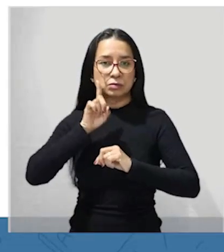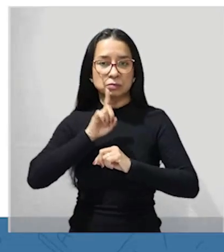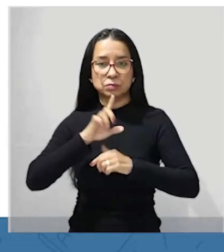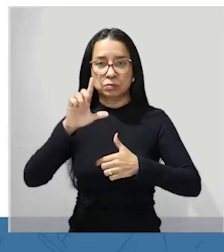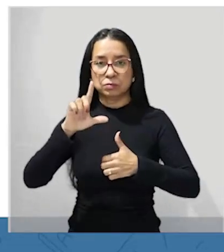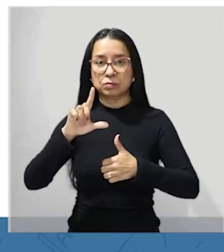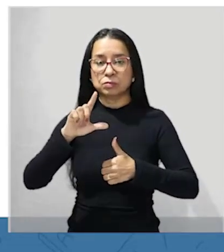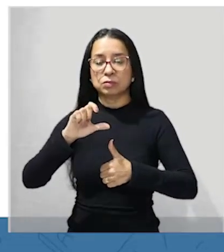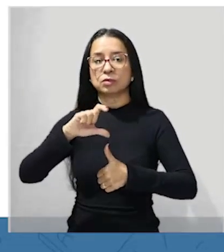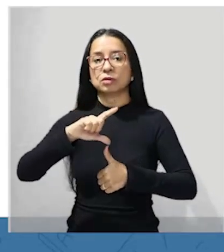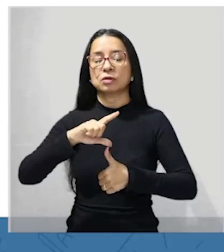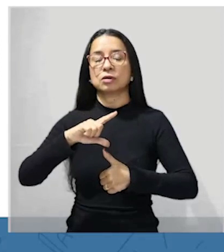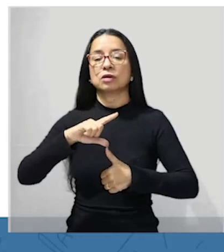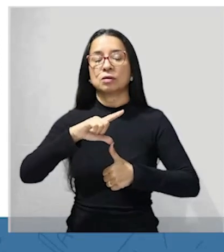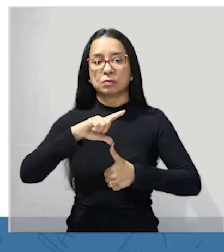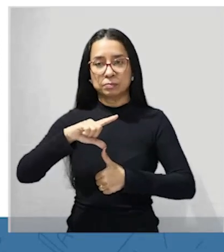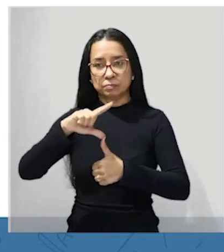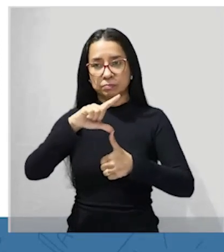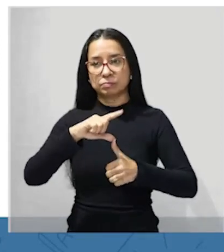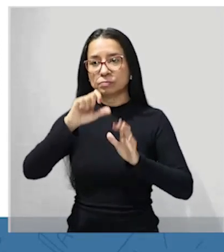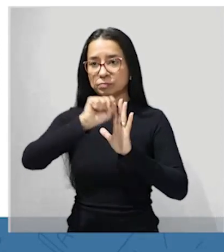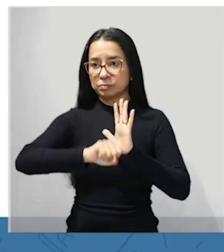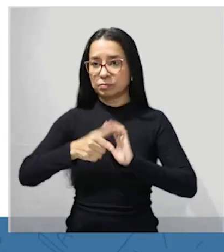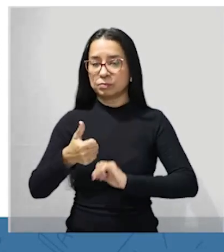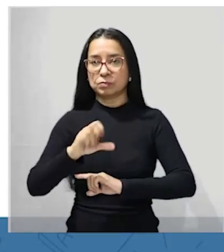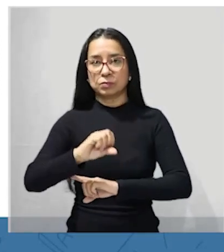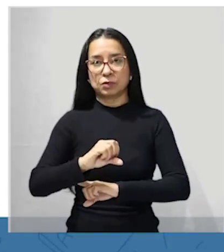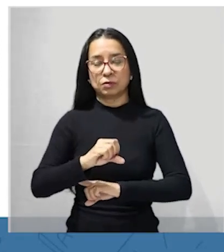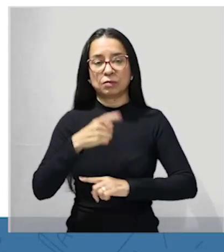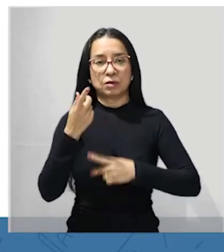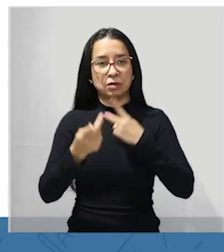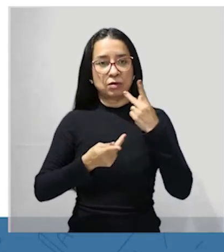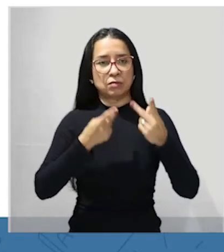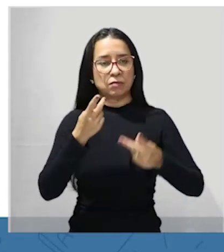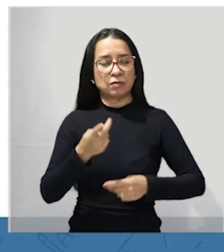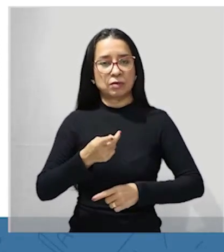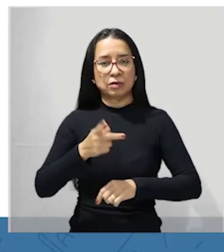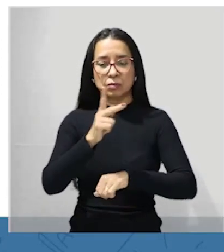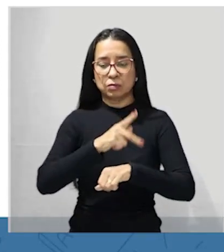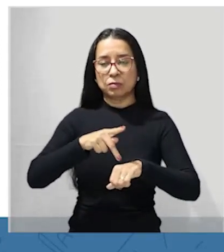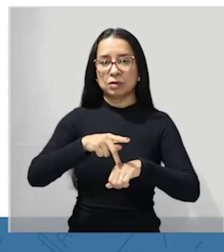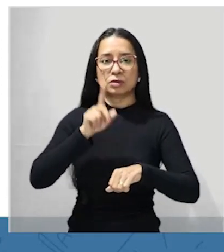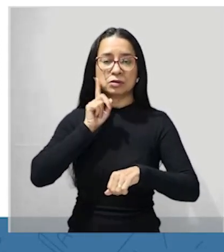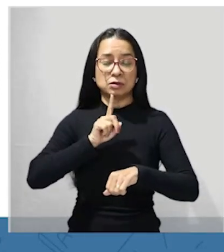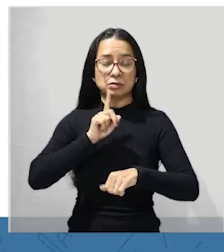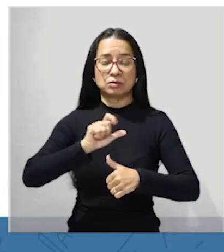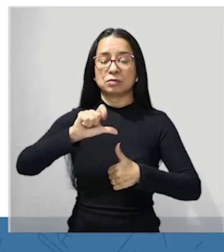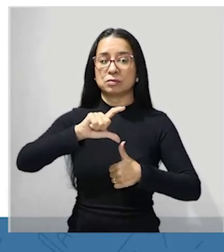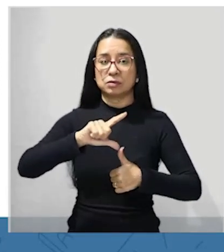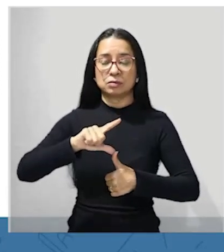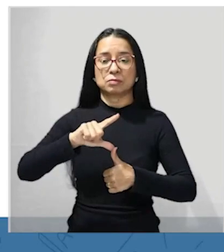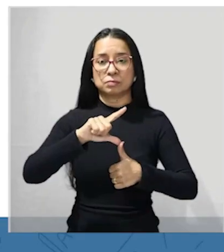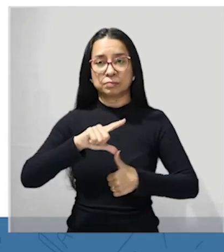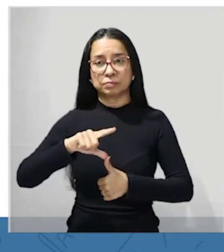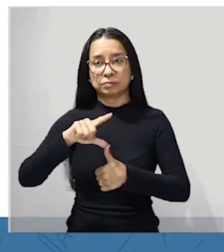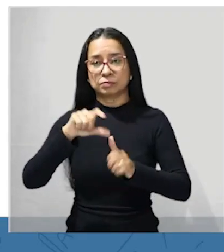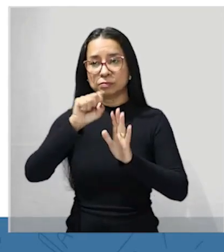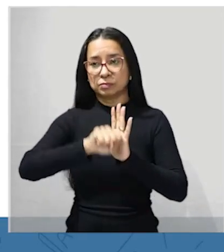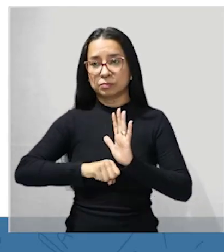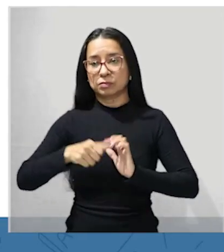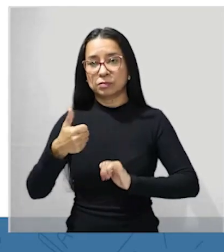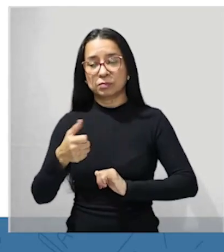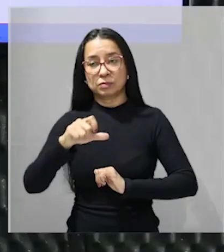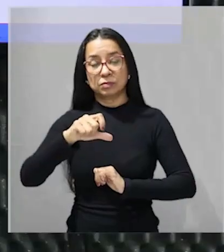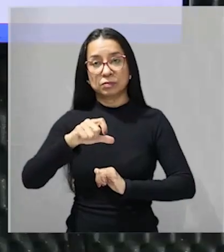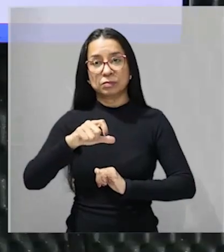século 19 ou seja quando você fala dos Estados Unidos e da América Latina no século 19 é no pós